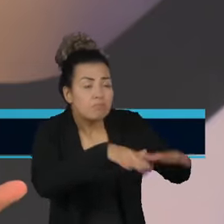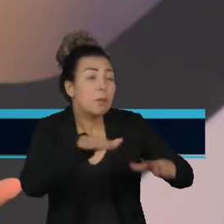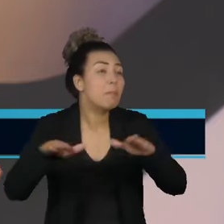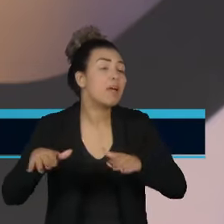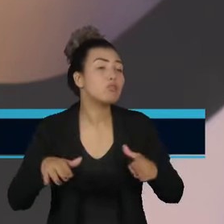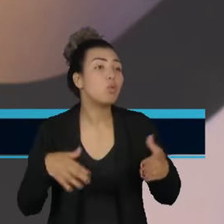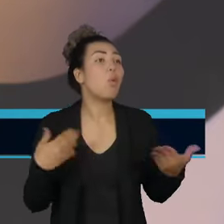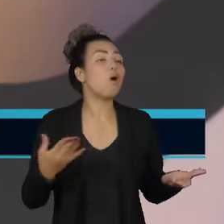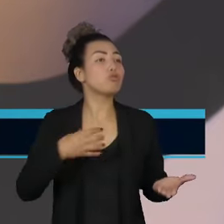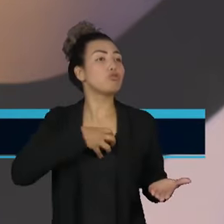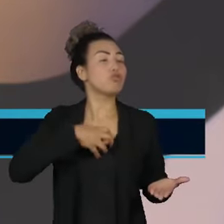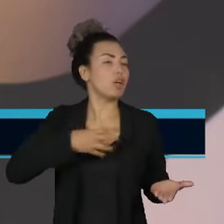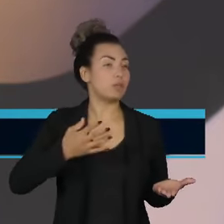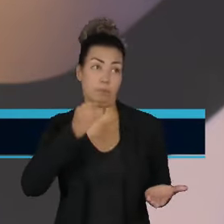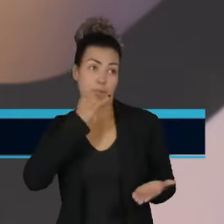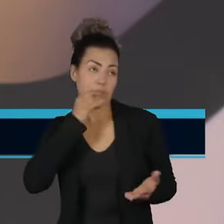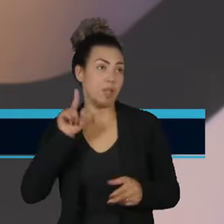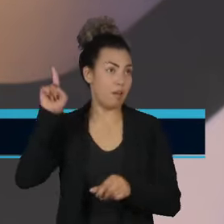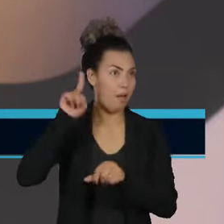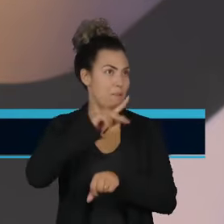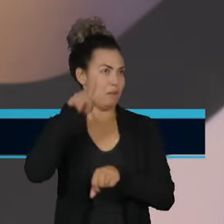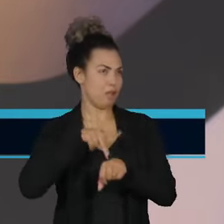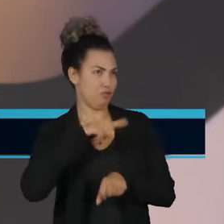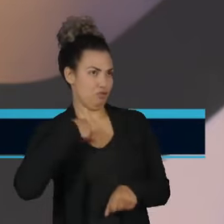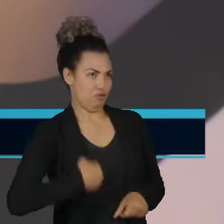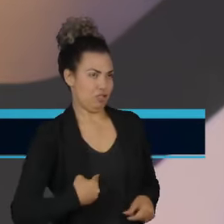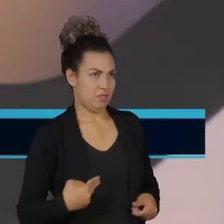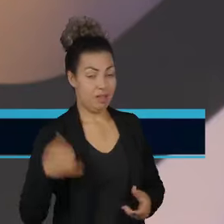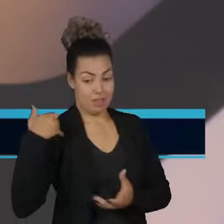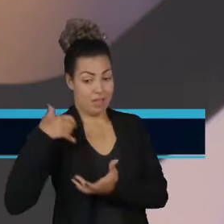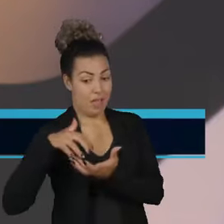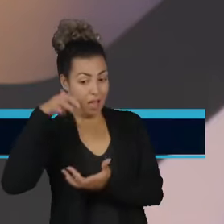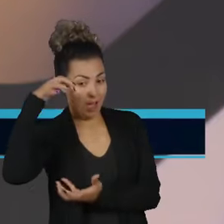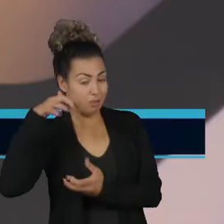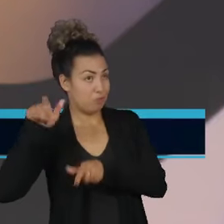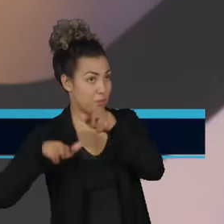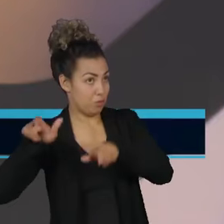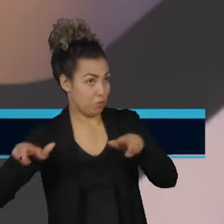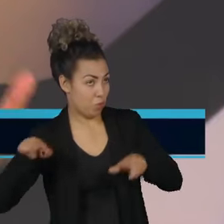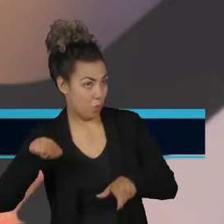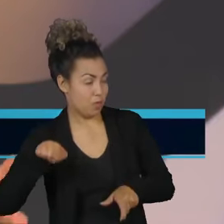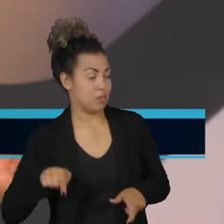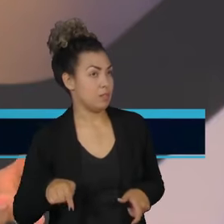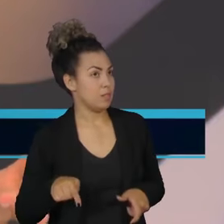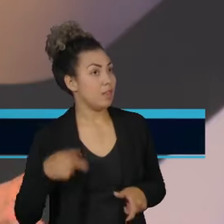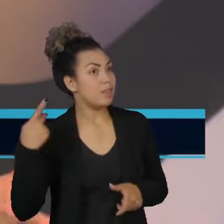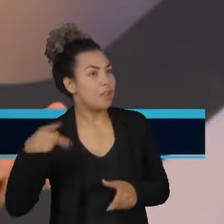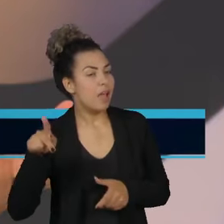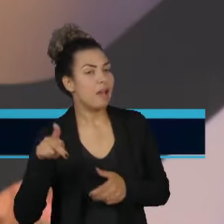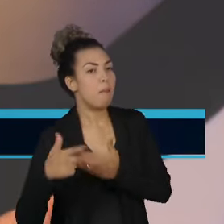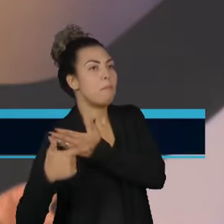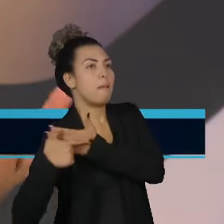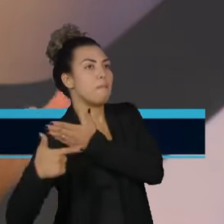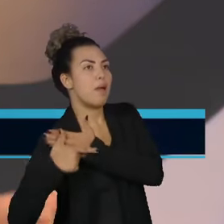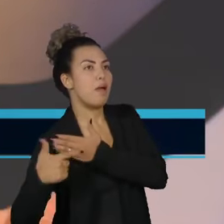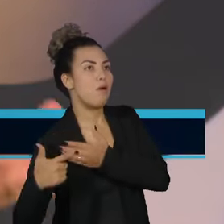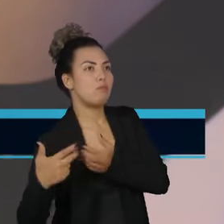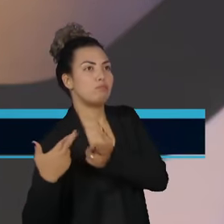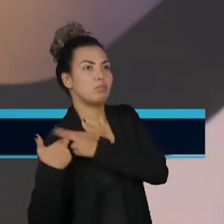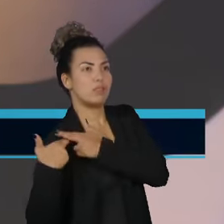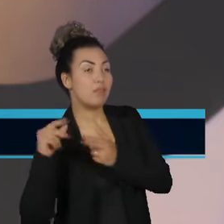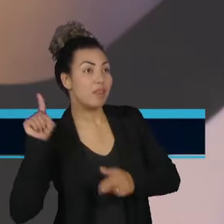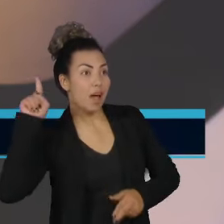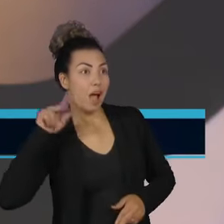comportamento. Na China, as pessoas mais velhas têm um papel na sociedade que é muito diferente do que se tem nas